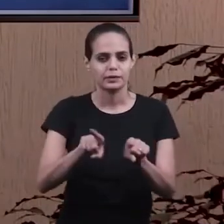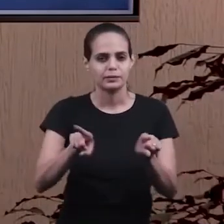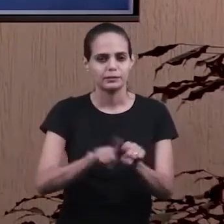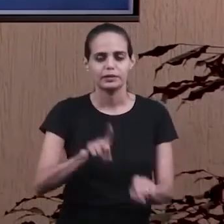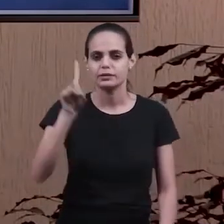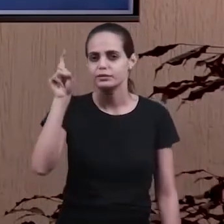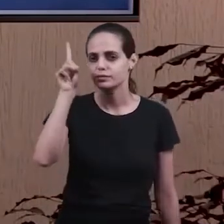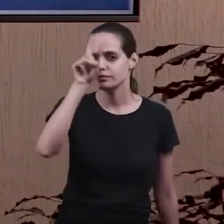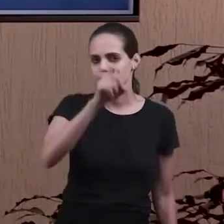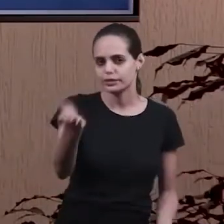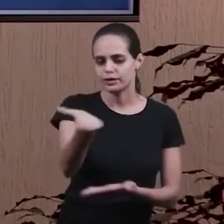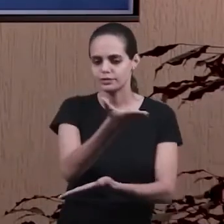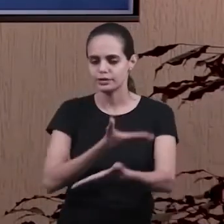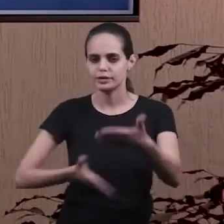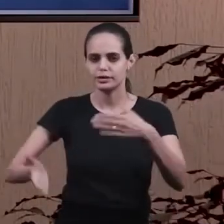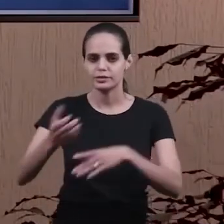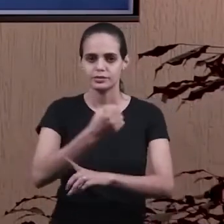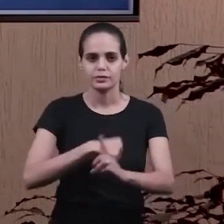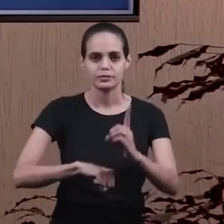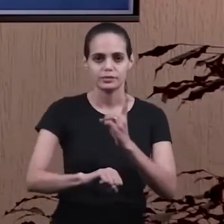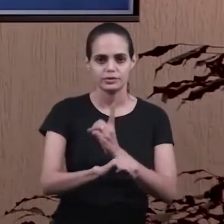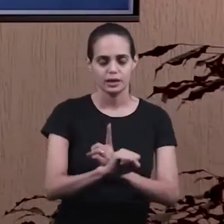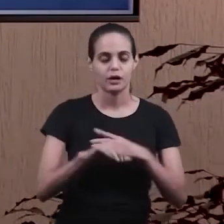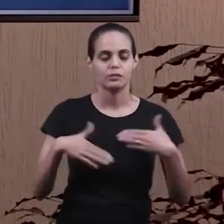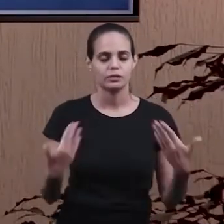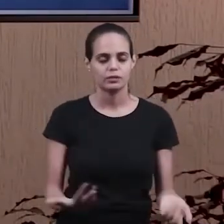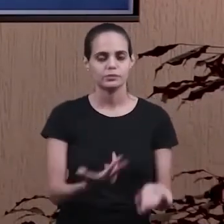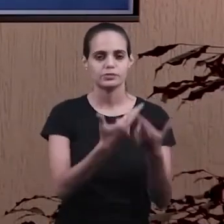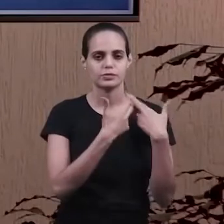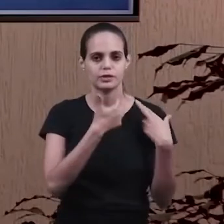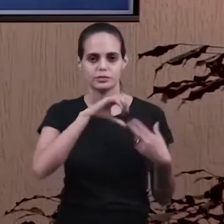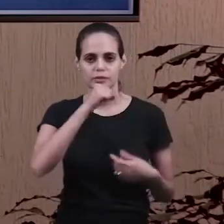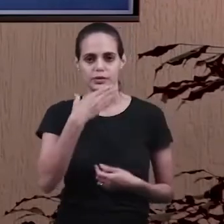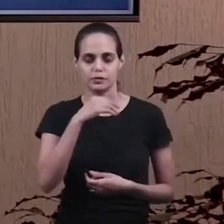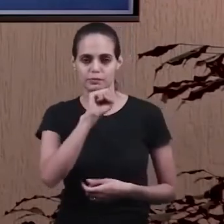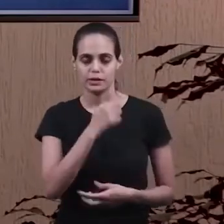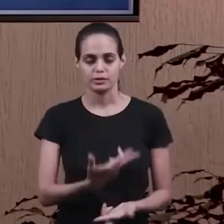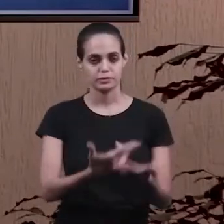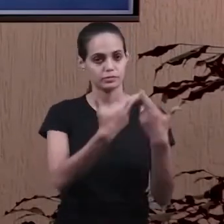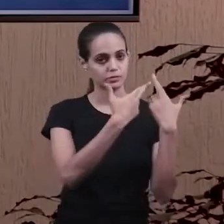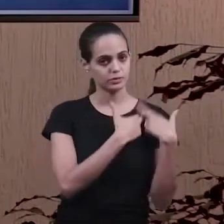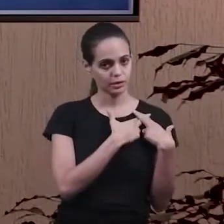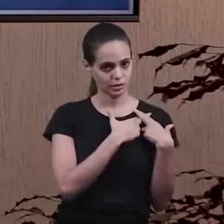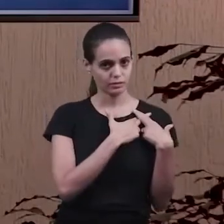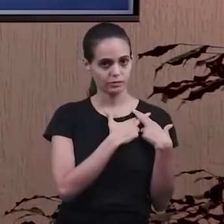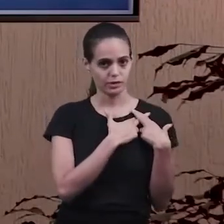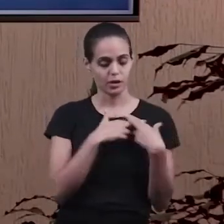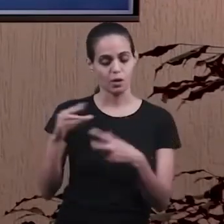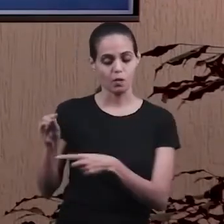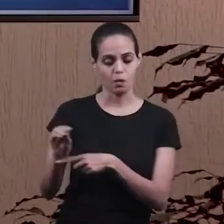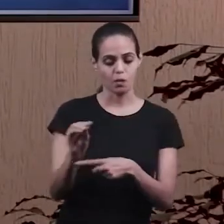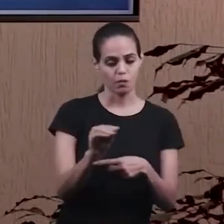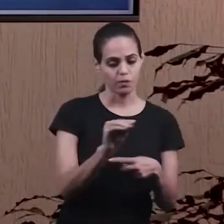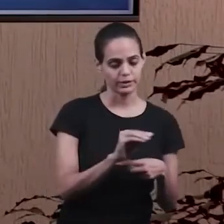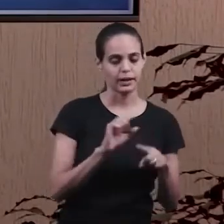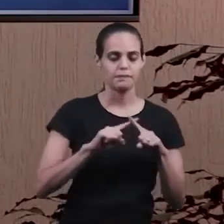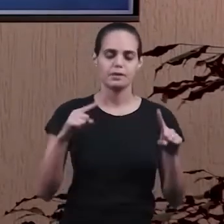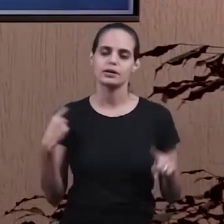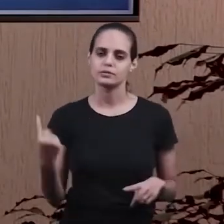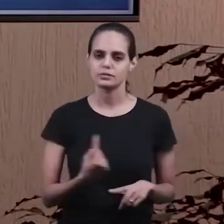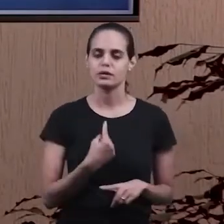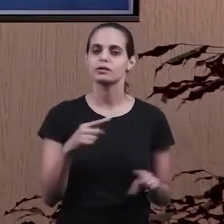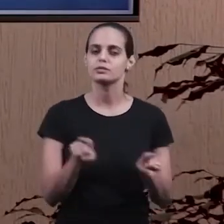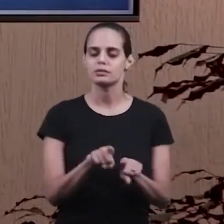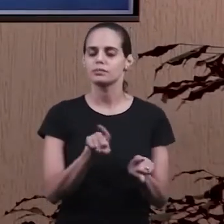dificuldade na interação social. Então, é responsabilidade dos pais cuidar deles nesse momento, sim. Mas nós, professores,